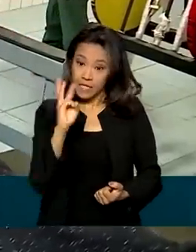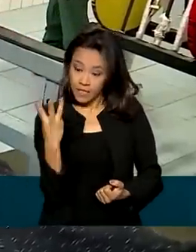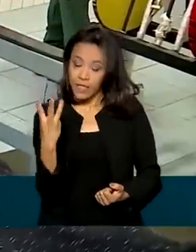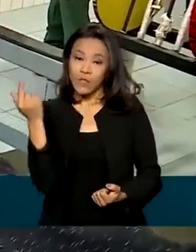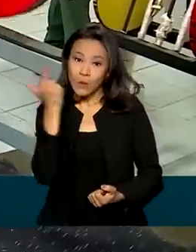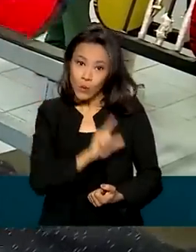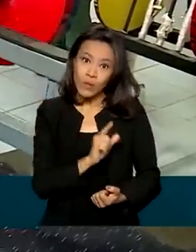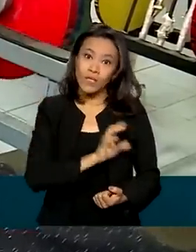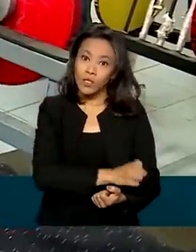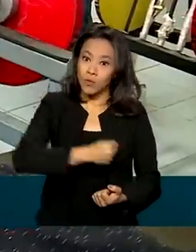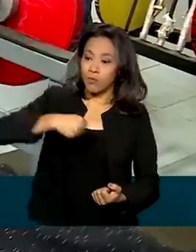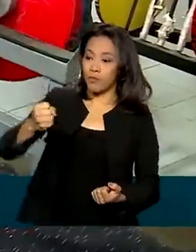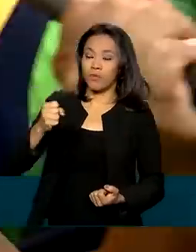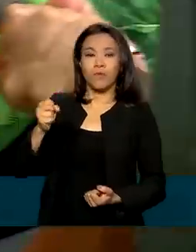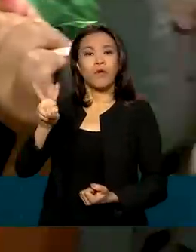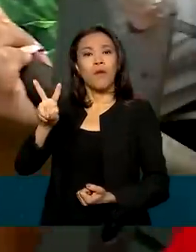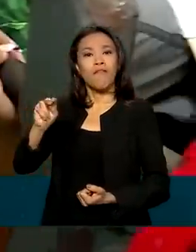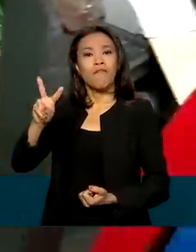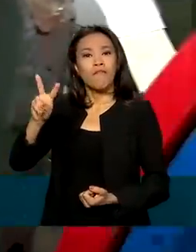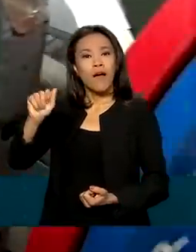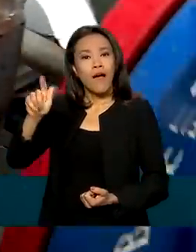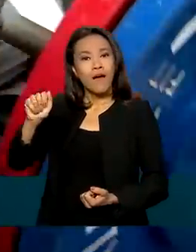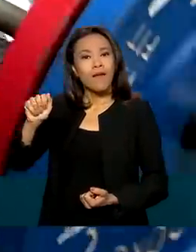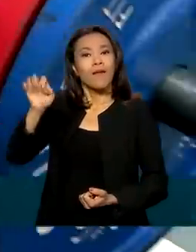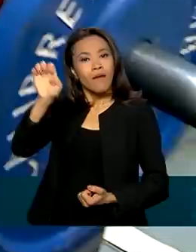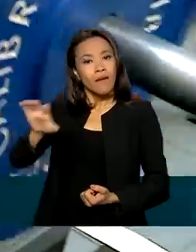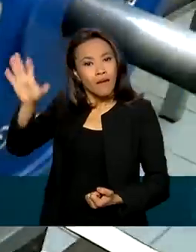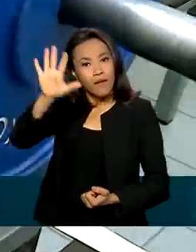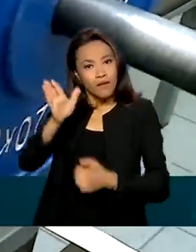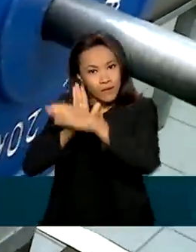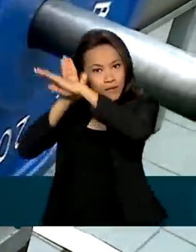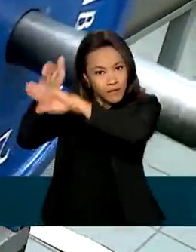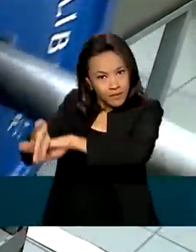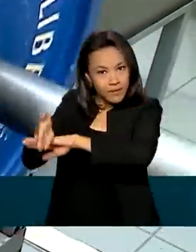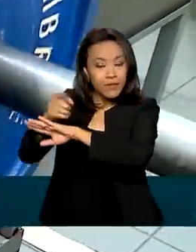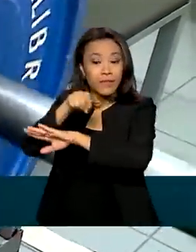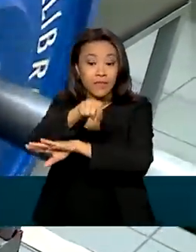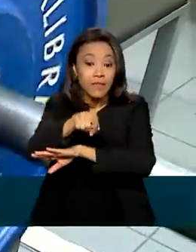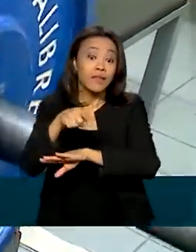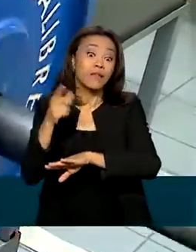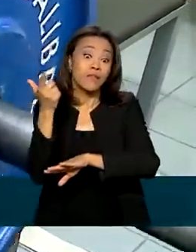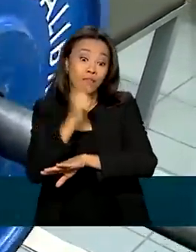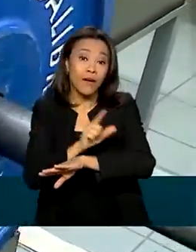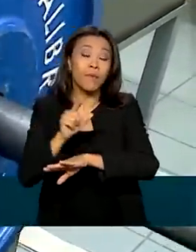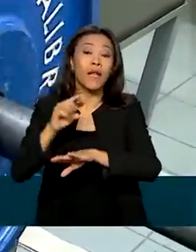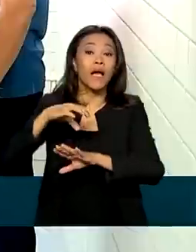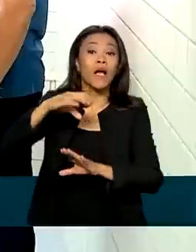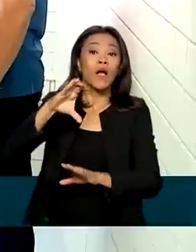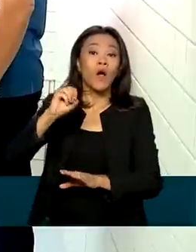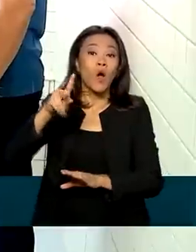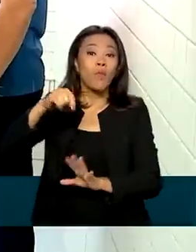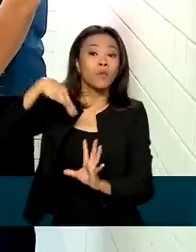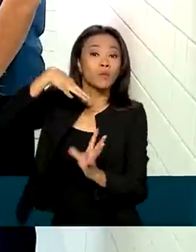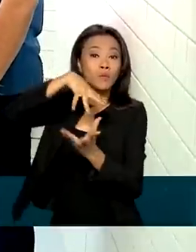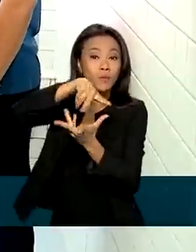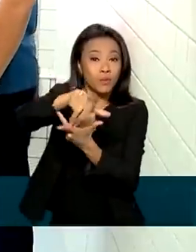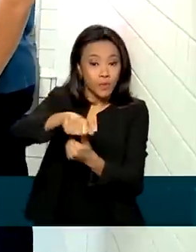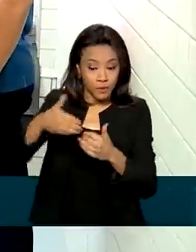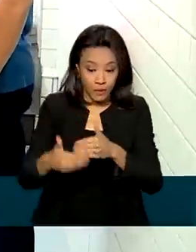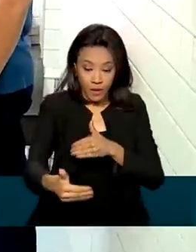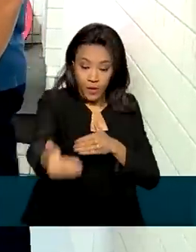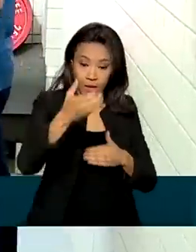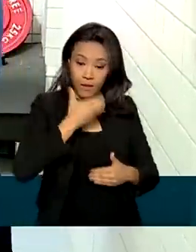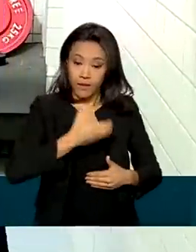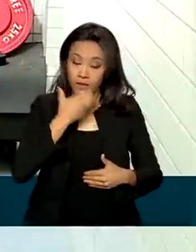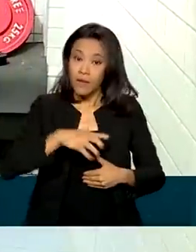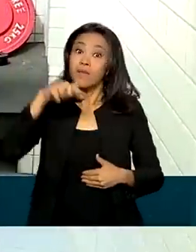a vaga para o Open Europeu, uma competição importante que vale a classificação para a Copa do Mundo em dezembro deste ano.